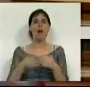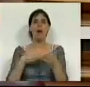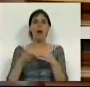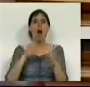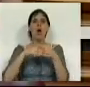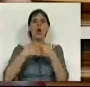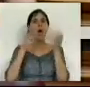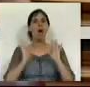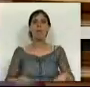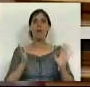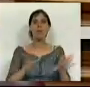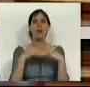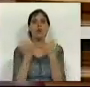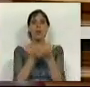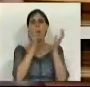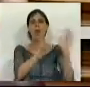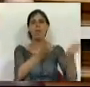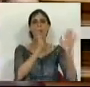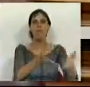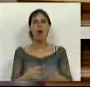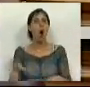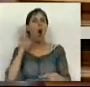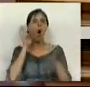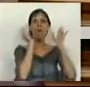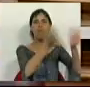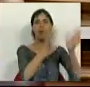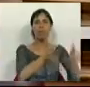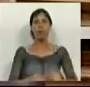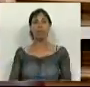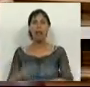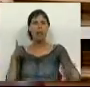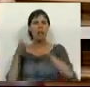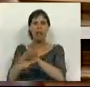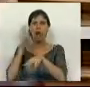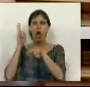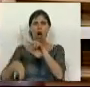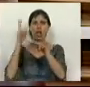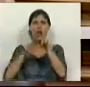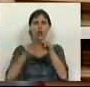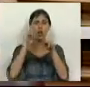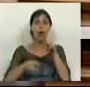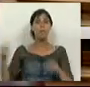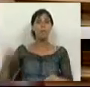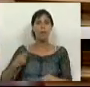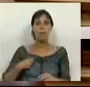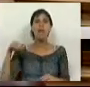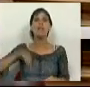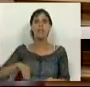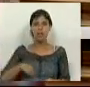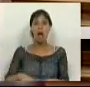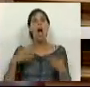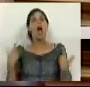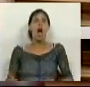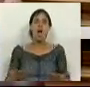concertação social absolutamente para ninguém. Não houve em ninguém. São diretos nos cortes das pensões e dos salários.